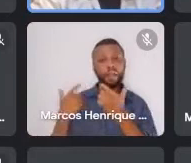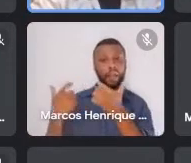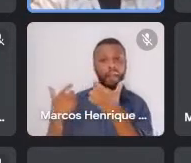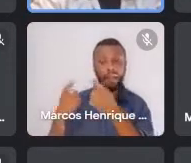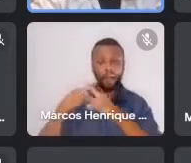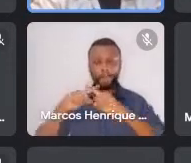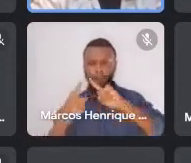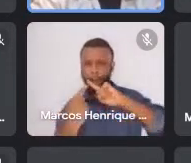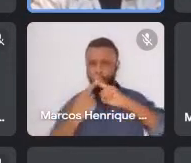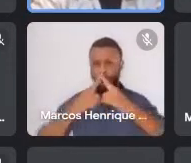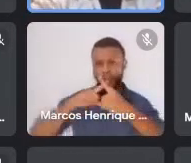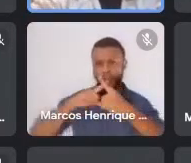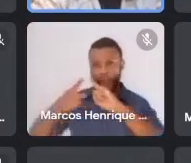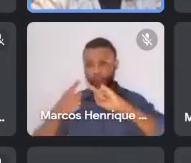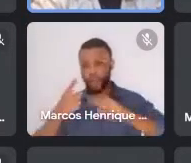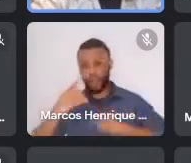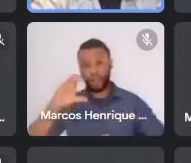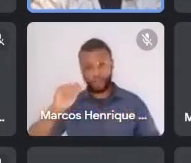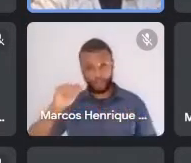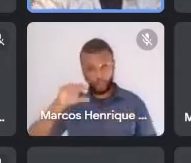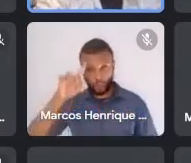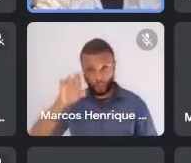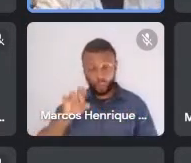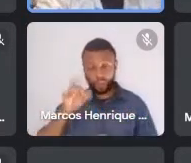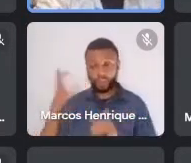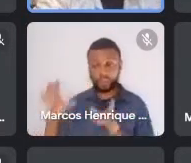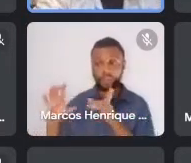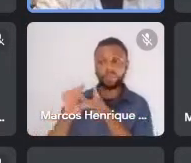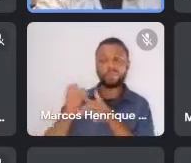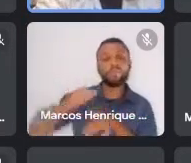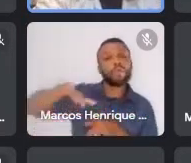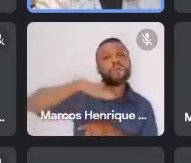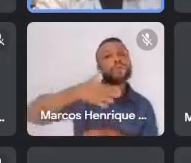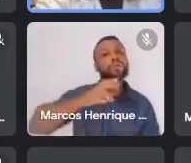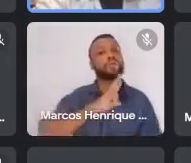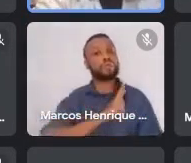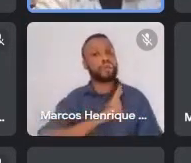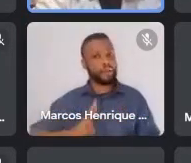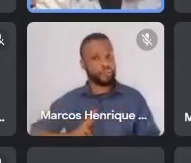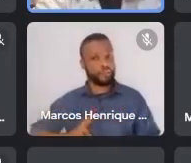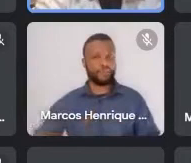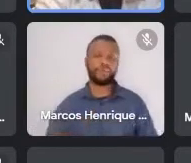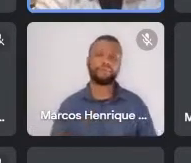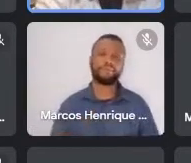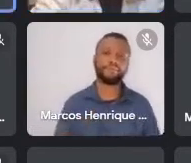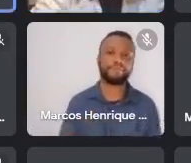republicano. não pode passar.